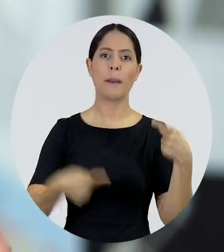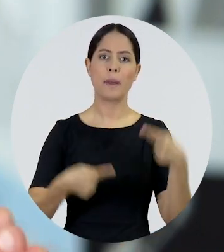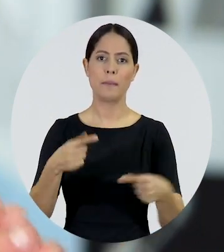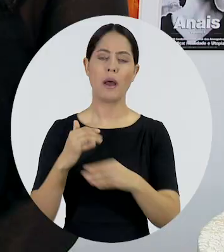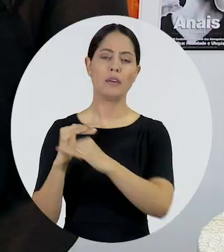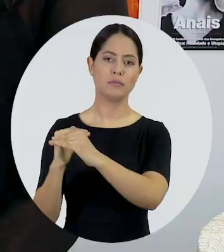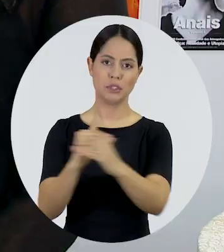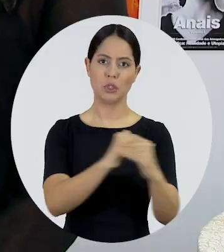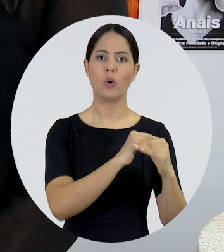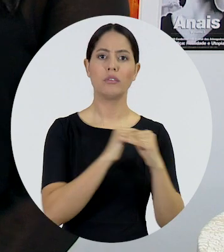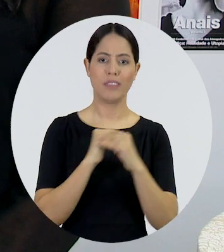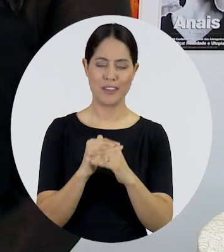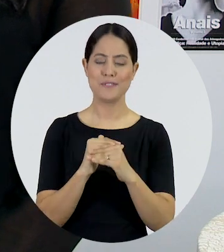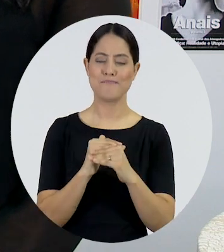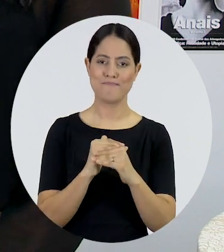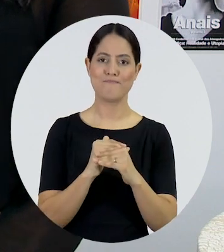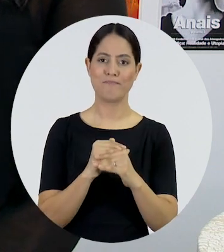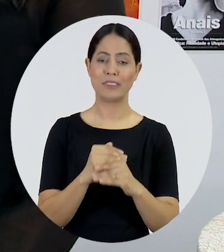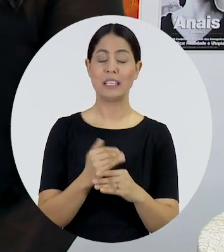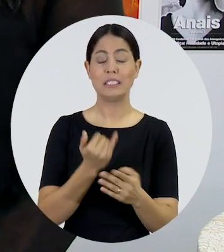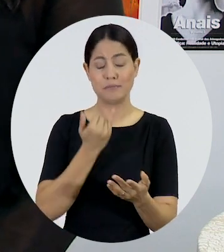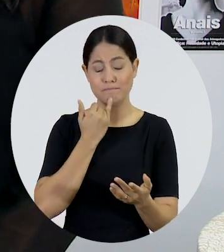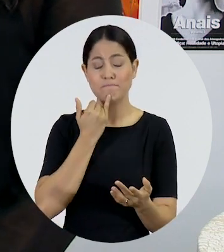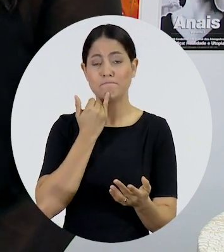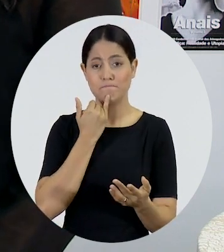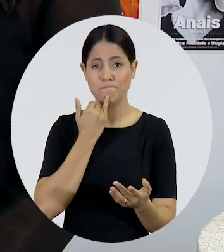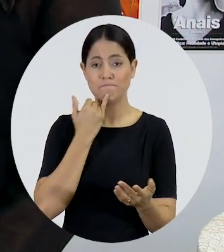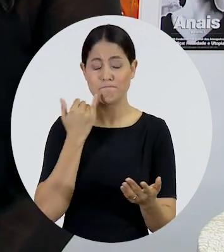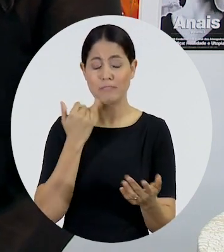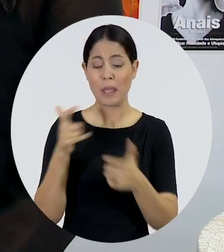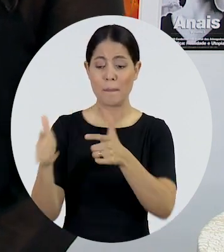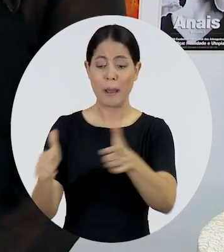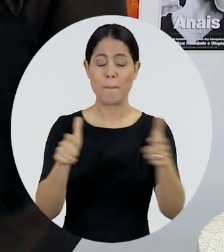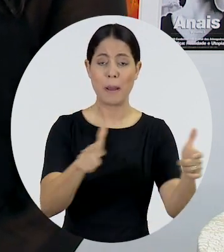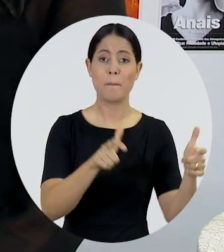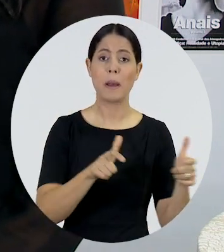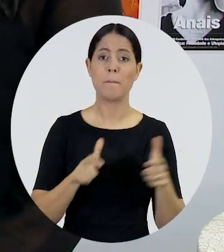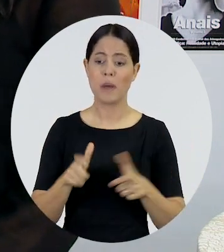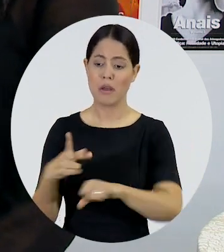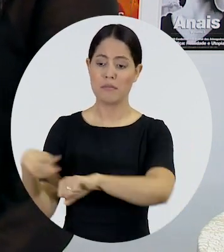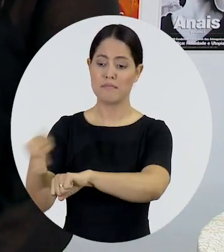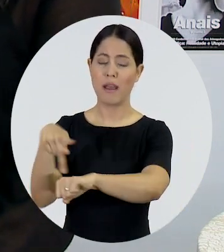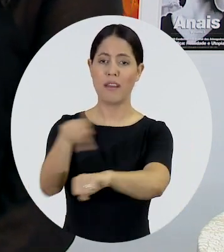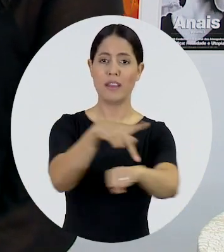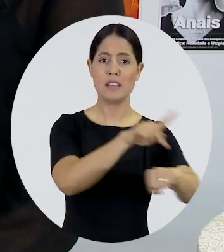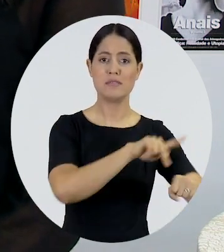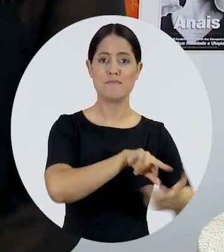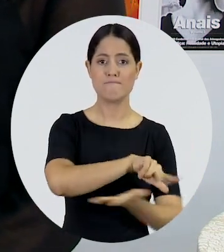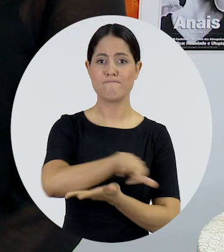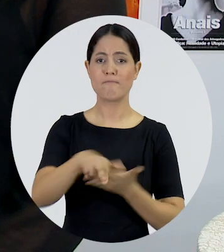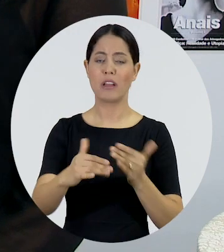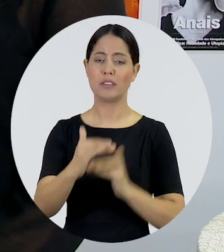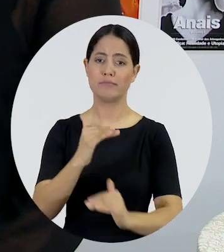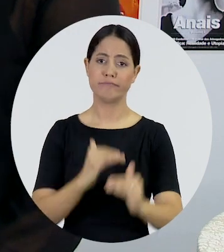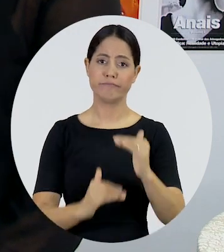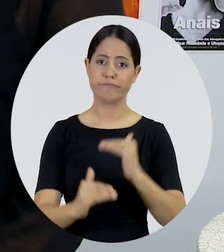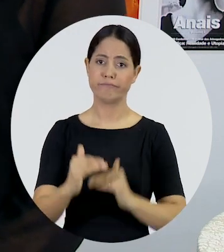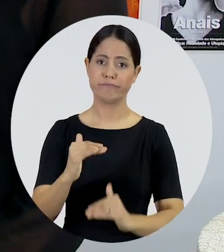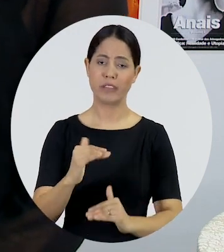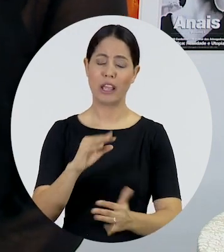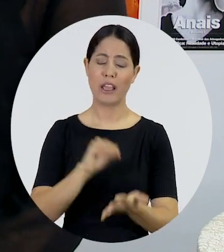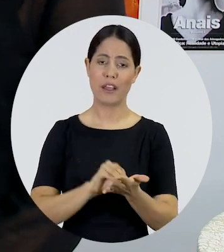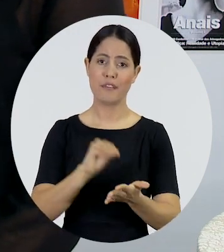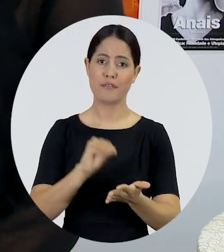teria que dizer que, infelizmente, em muitos lugares, em muitos países, estamos vendo retrocessos